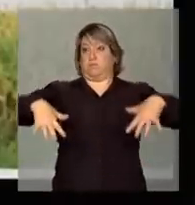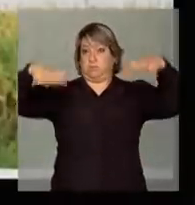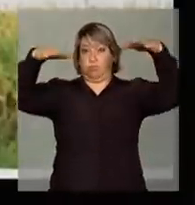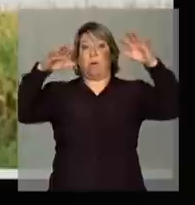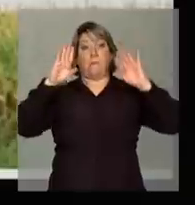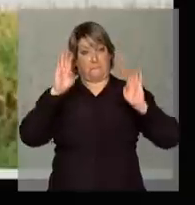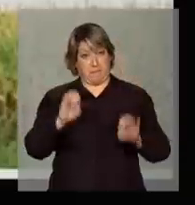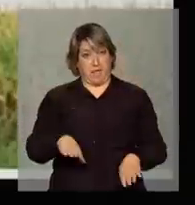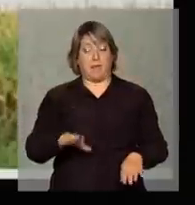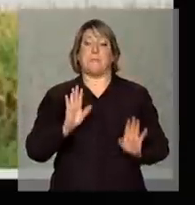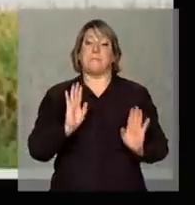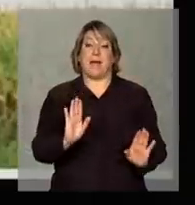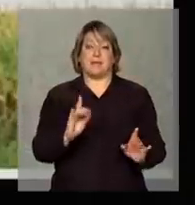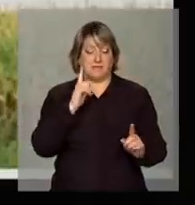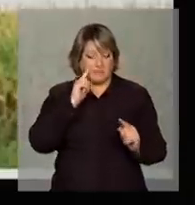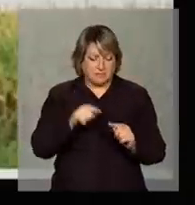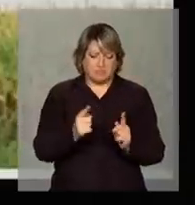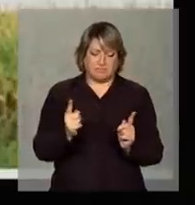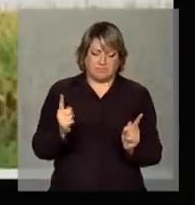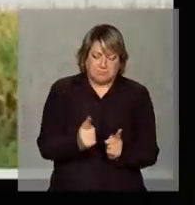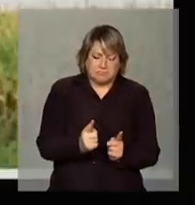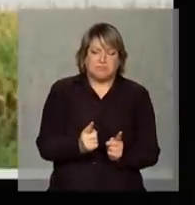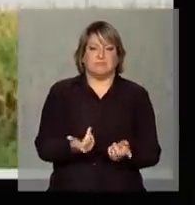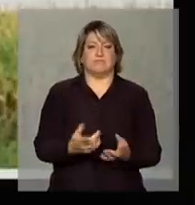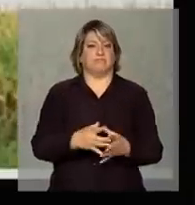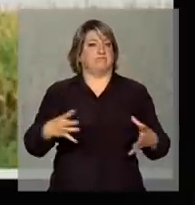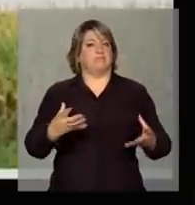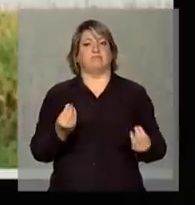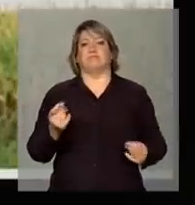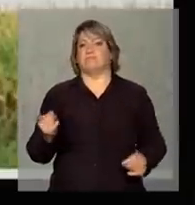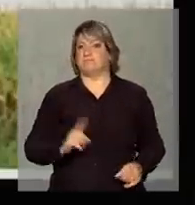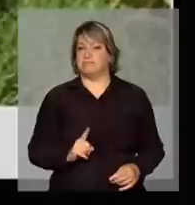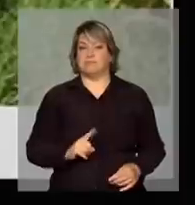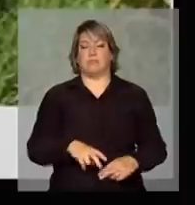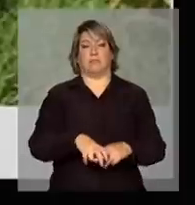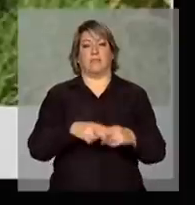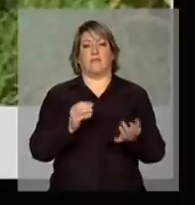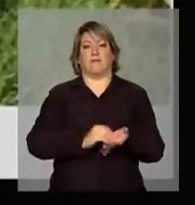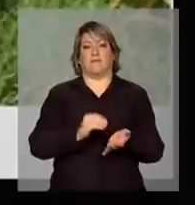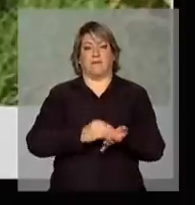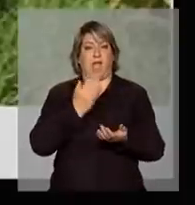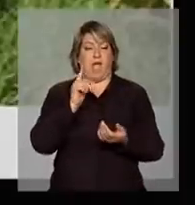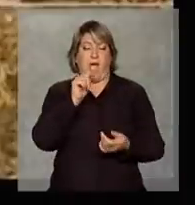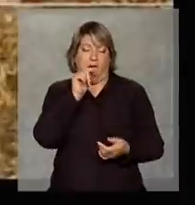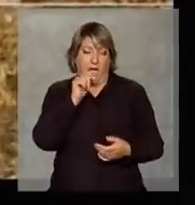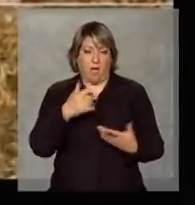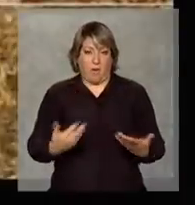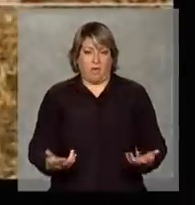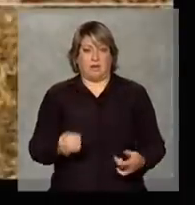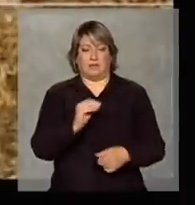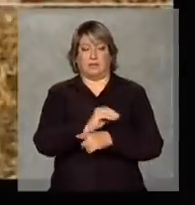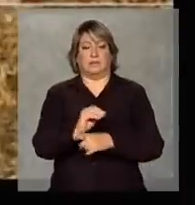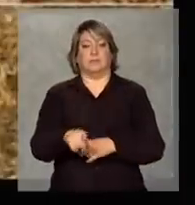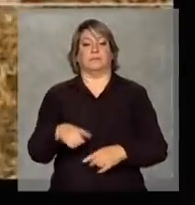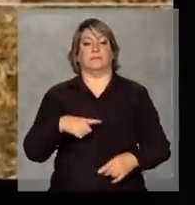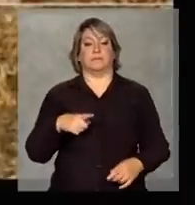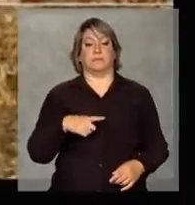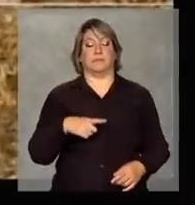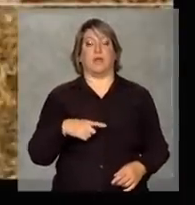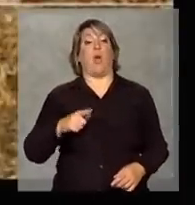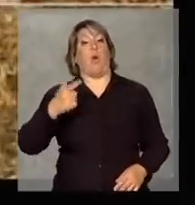o tamanho das espigas é bastante pequeno, em relação ao esperado, a situação aí da lavoura. Outra aqui,